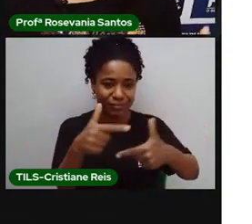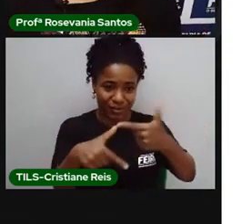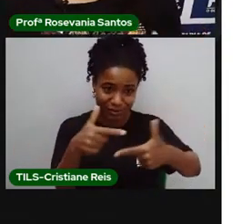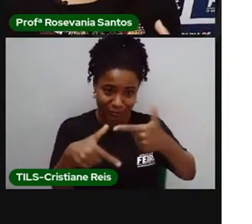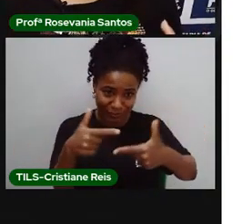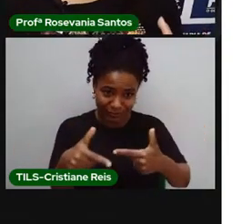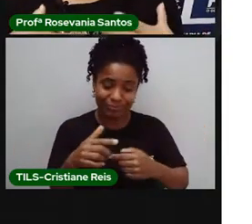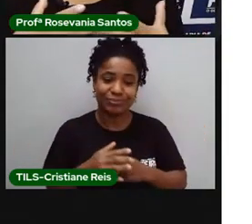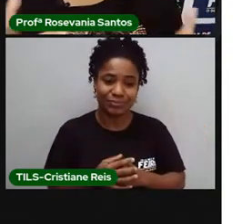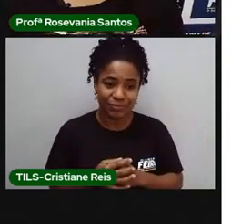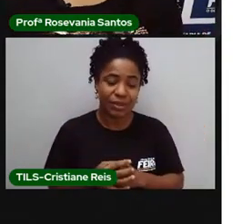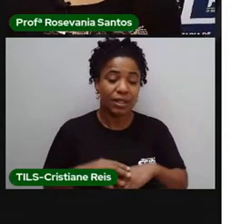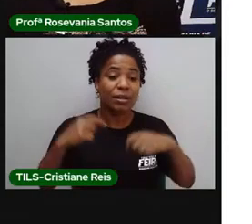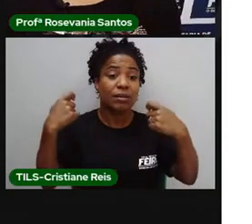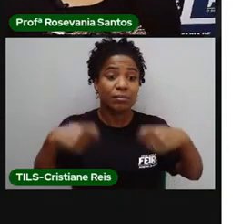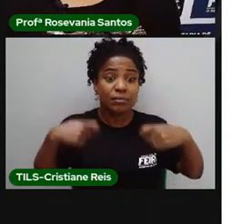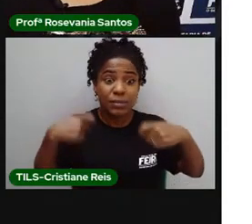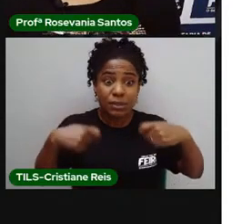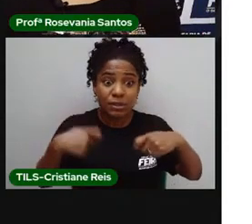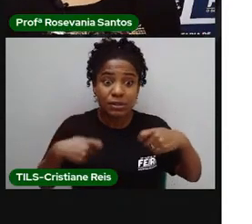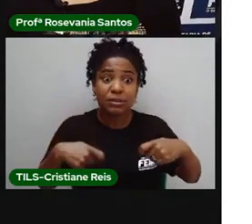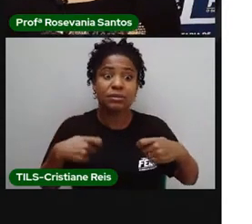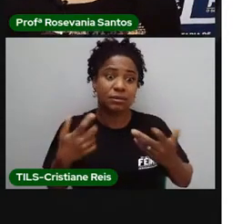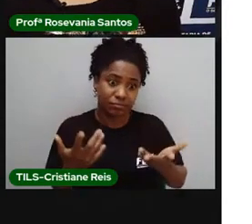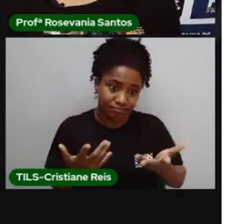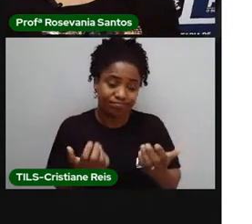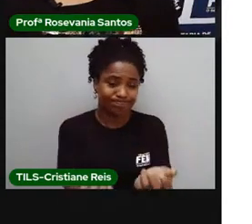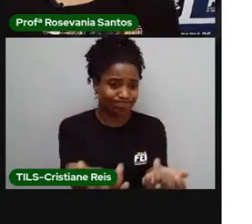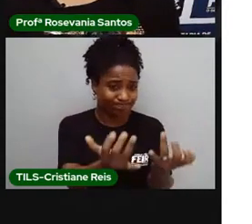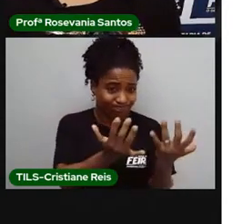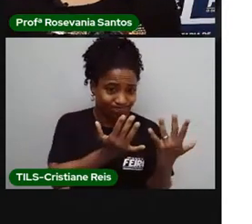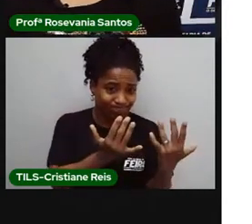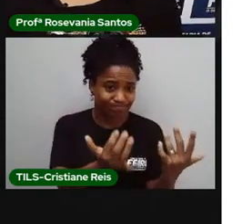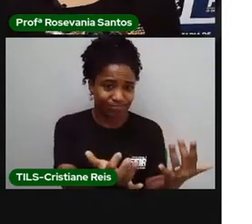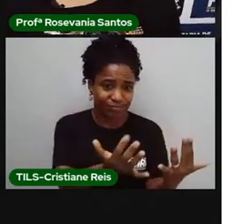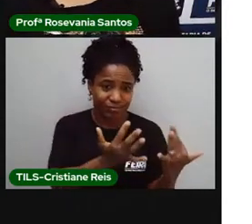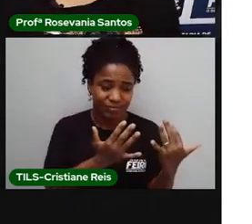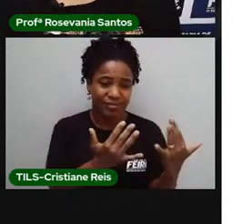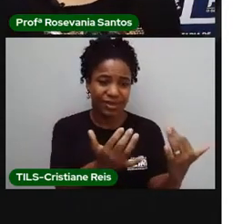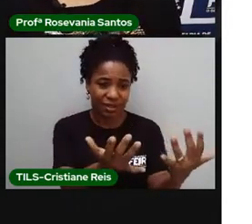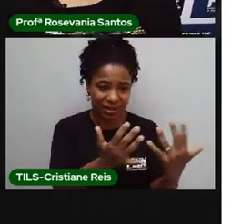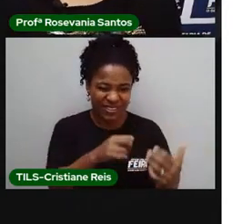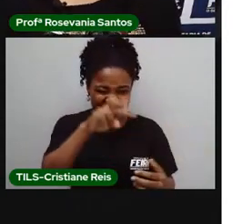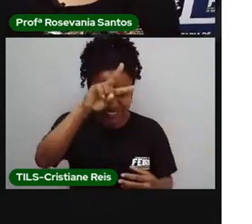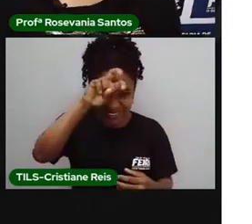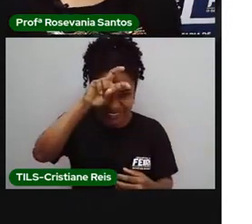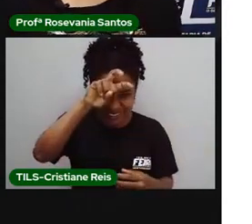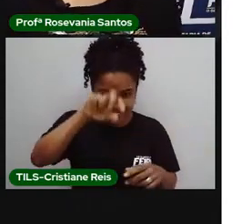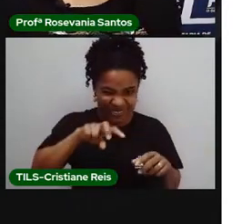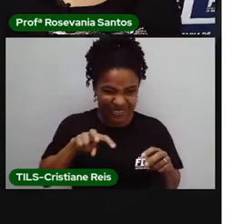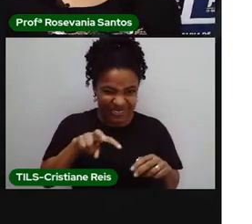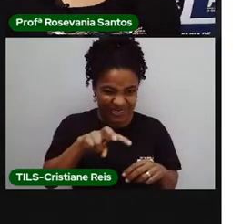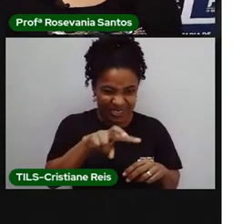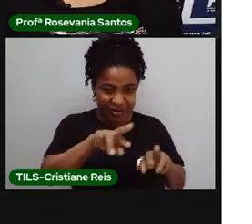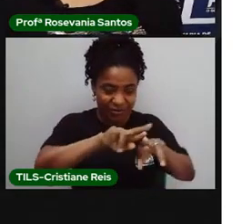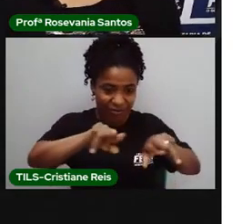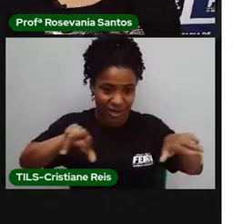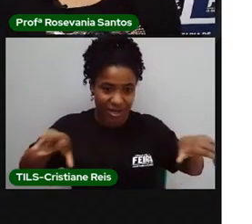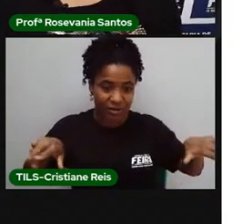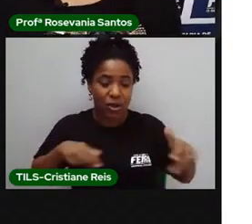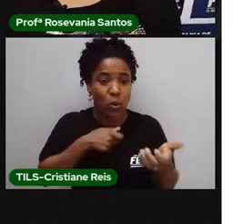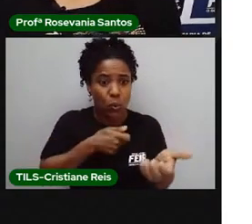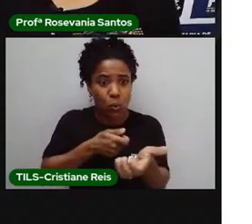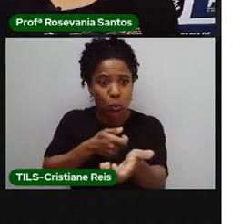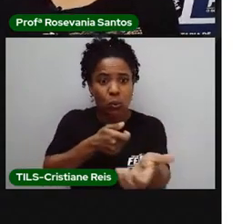precisa de ter o controle das pragas, mas, infelizmente, esse processo, ele não sai totalmente de